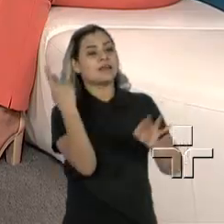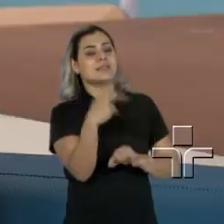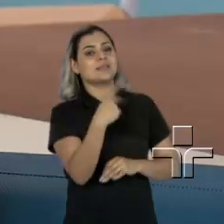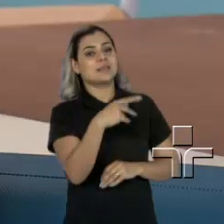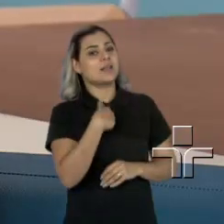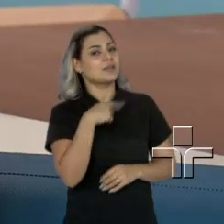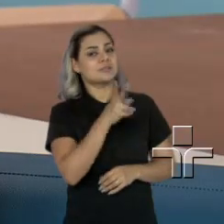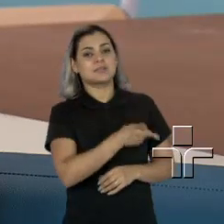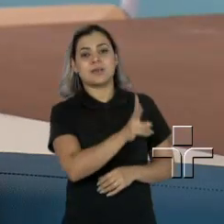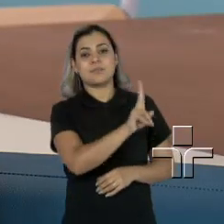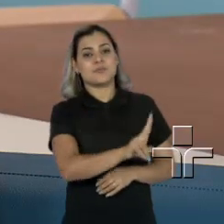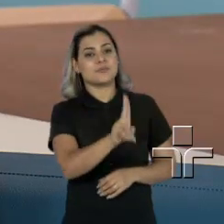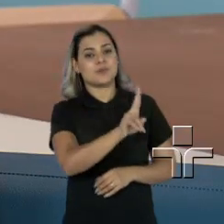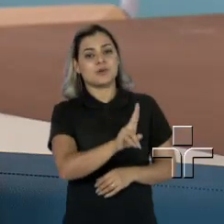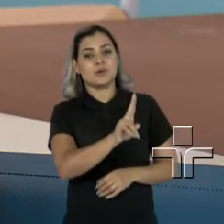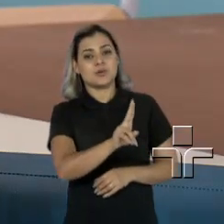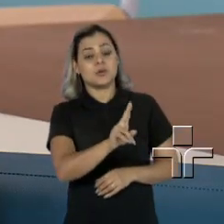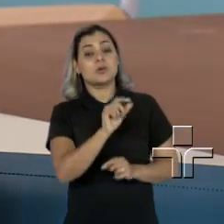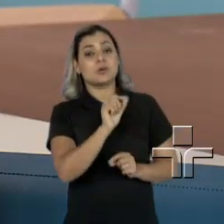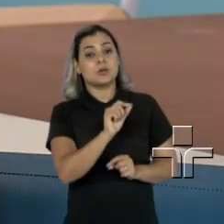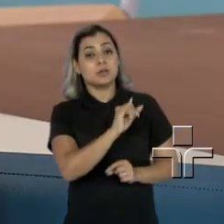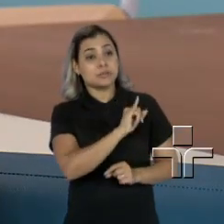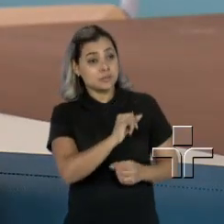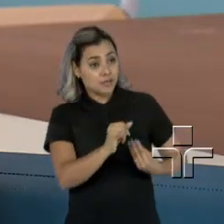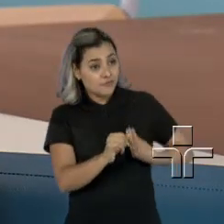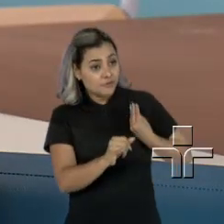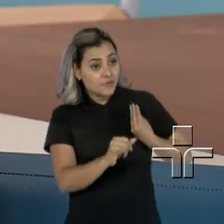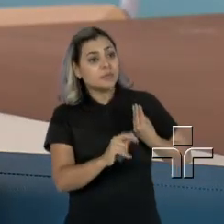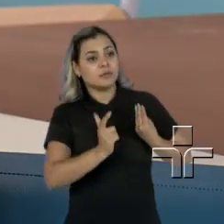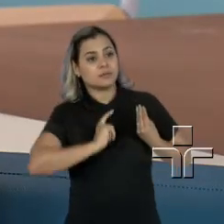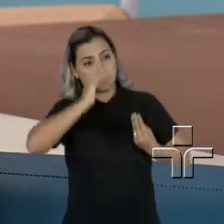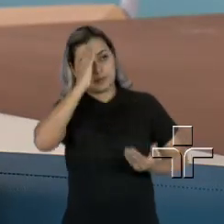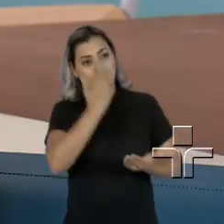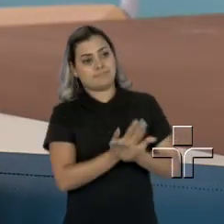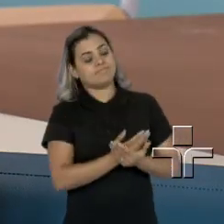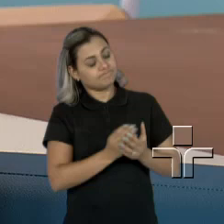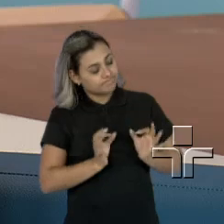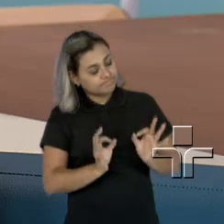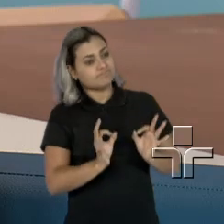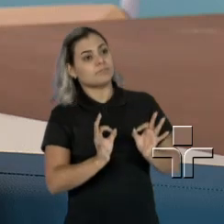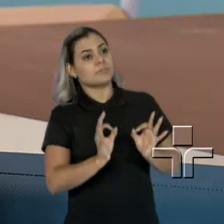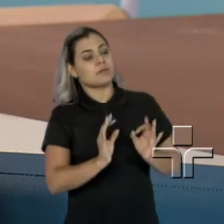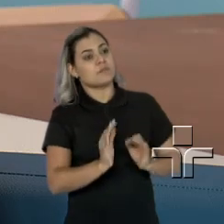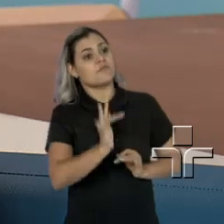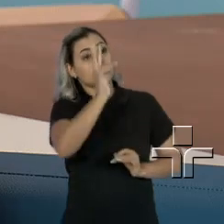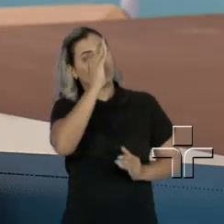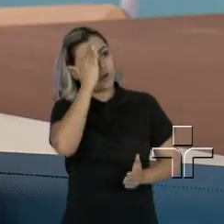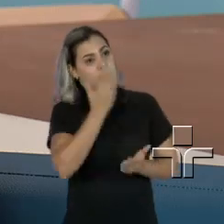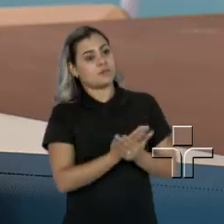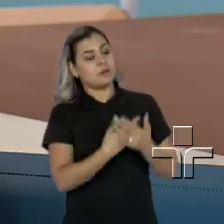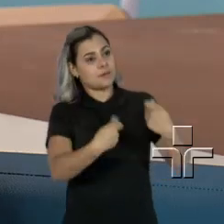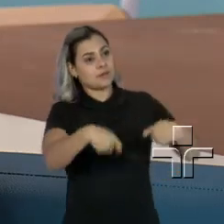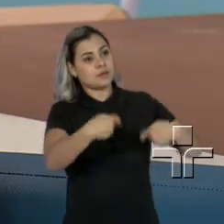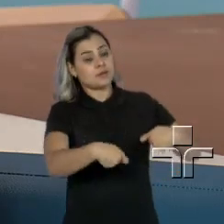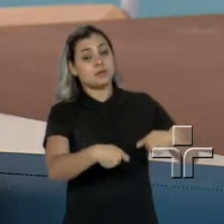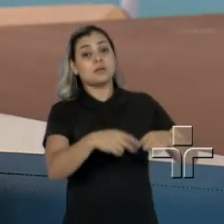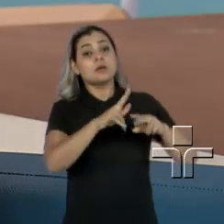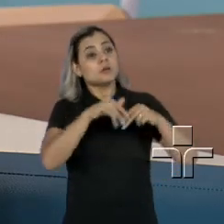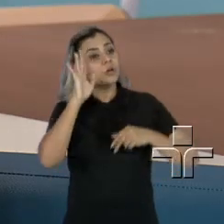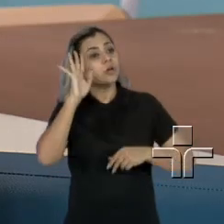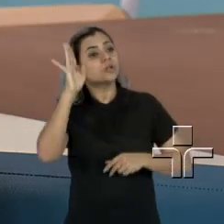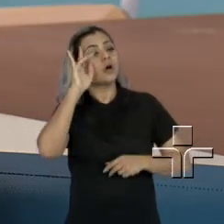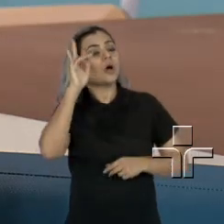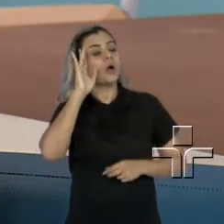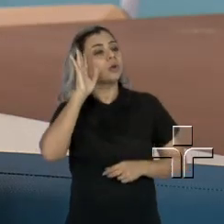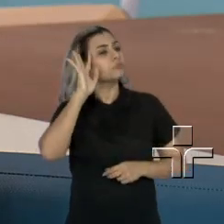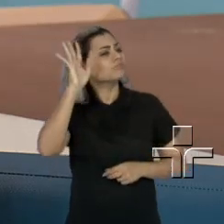muito há muitos anos, em tudo. Enquanto à vida, há esperança. Eu acho que, e não deixe de realizar os seus